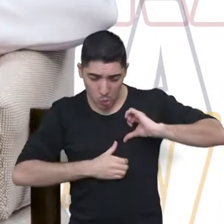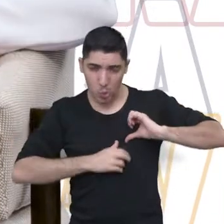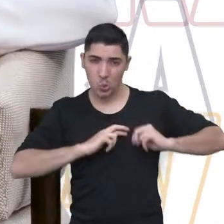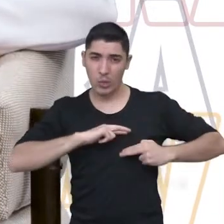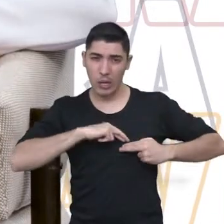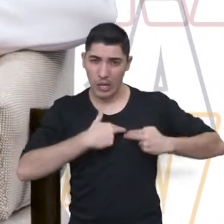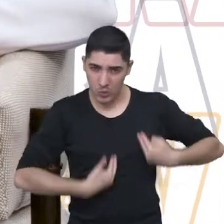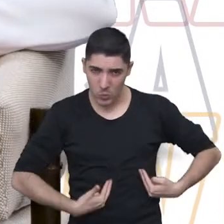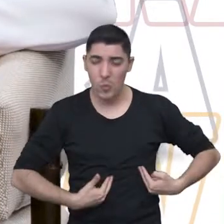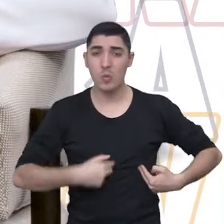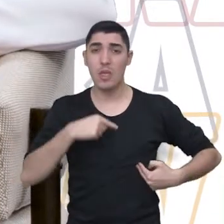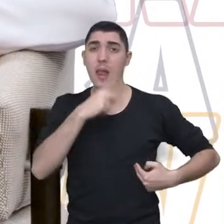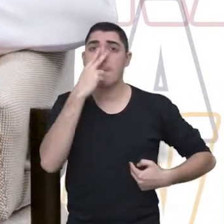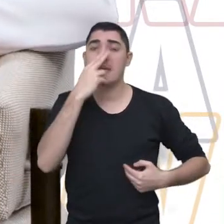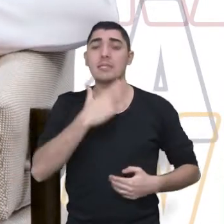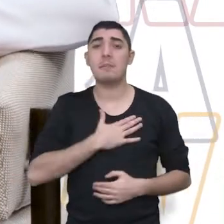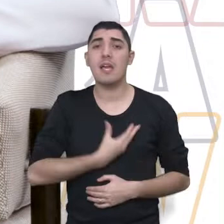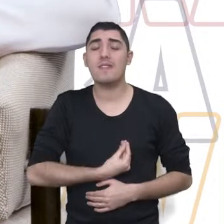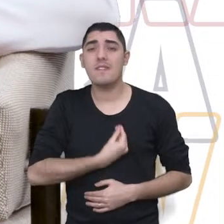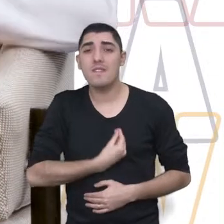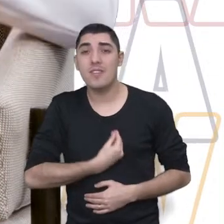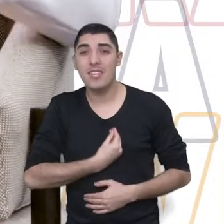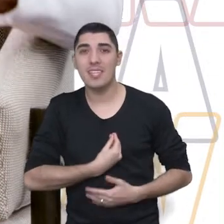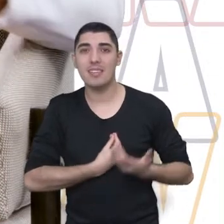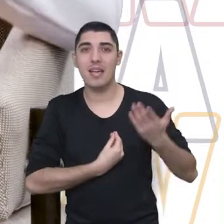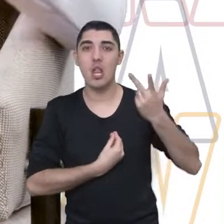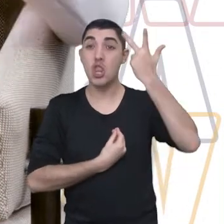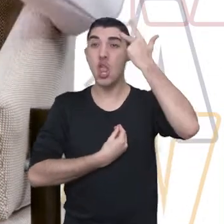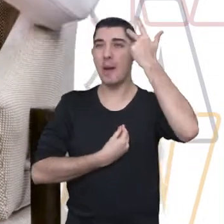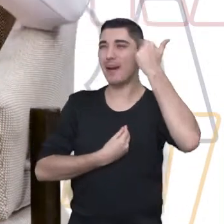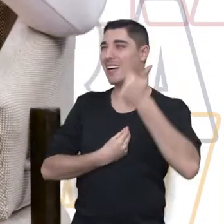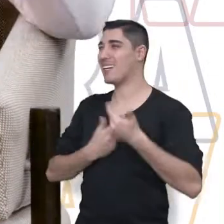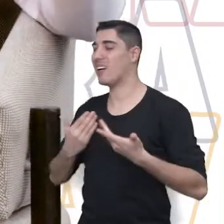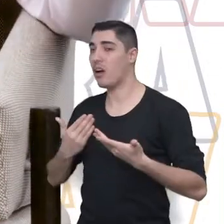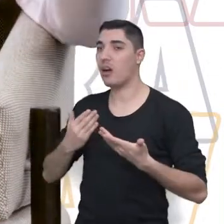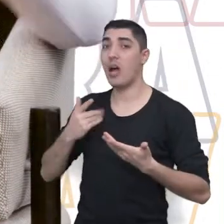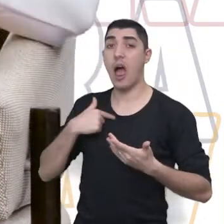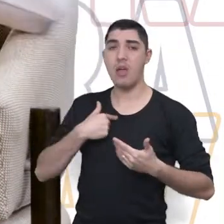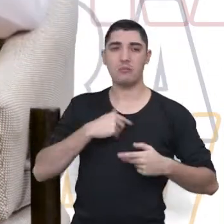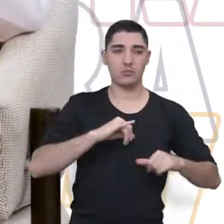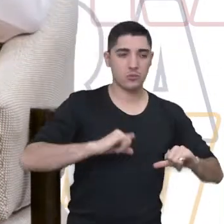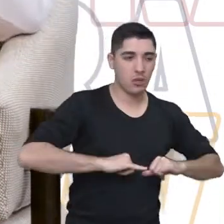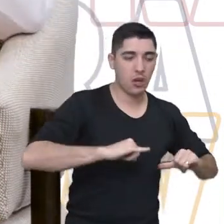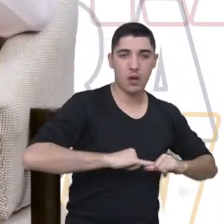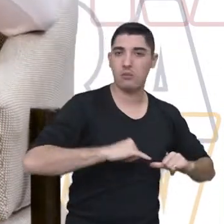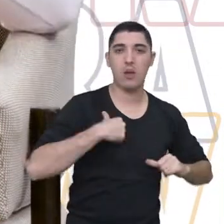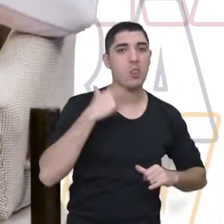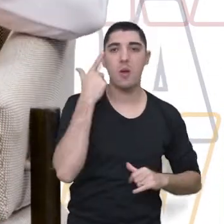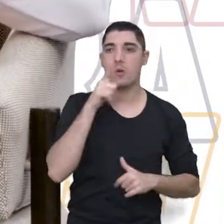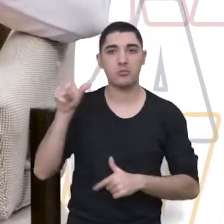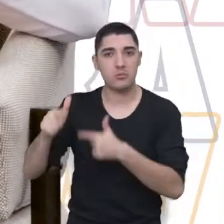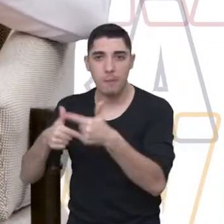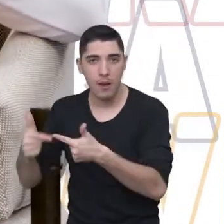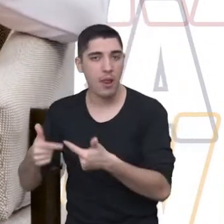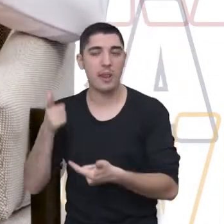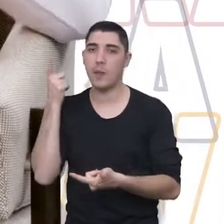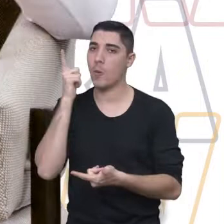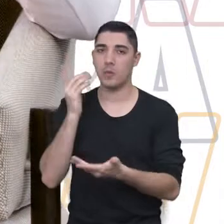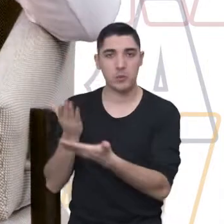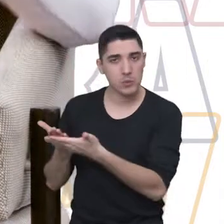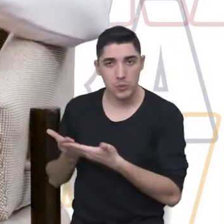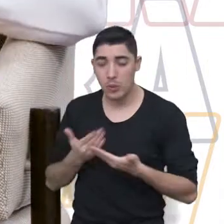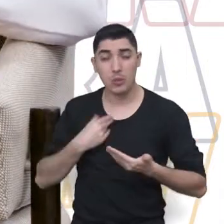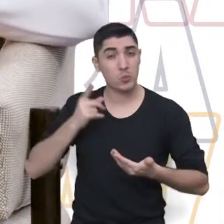da minha vida, por exemplo, laboral, né? Eu não consigo trabalhar, eu não consigo estudar,